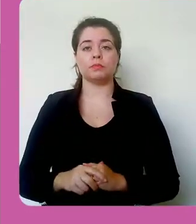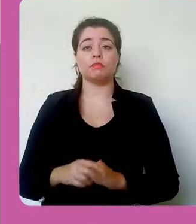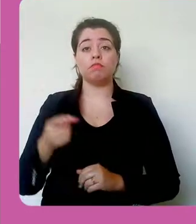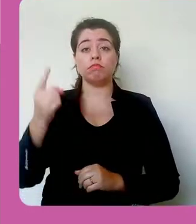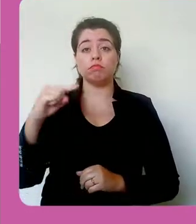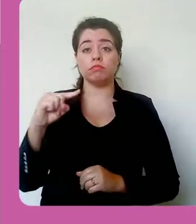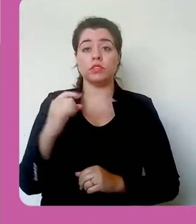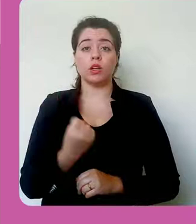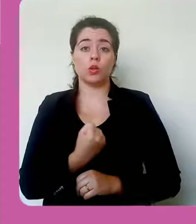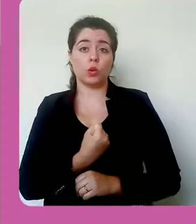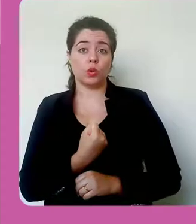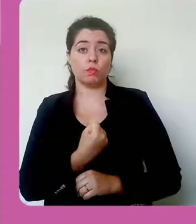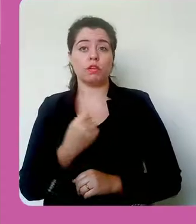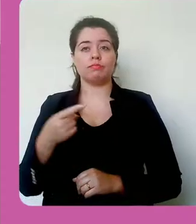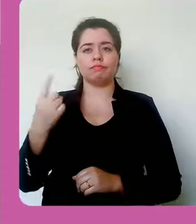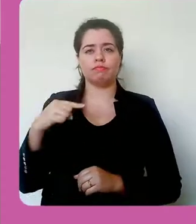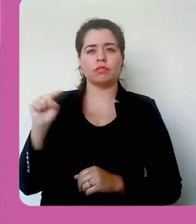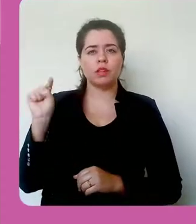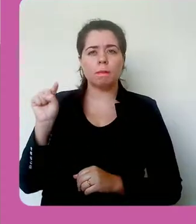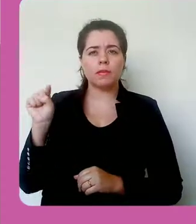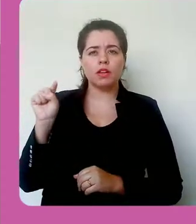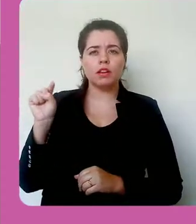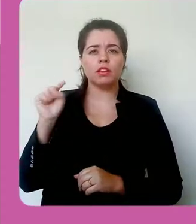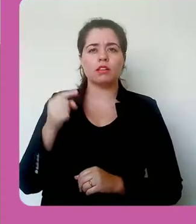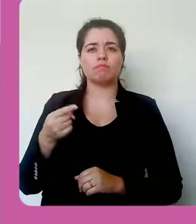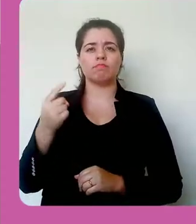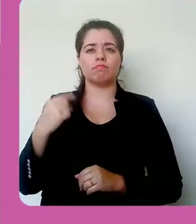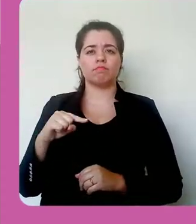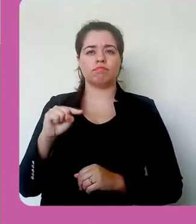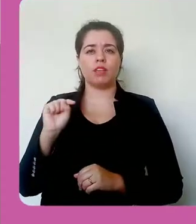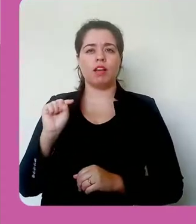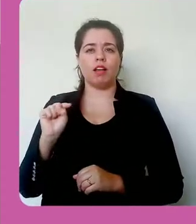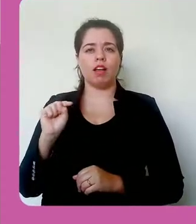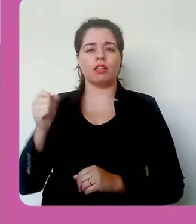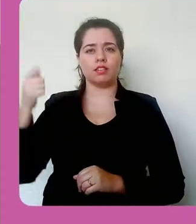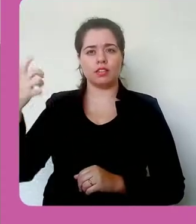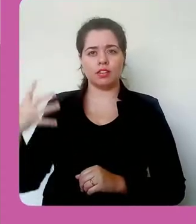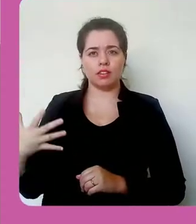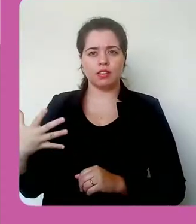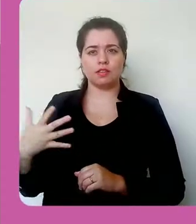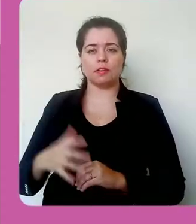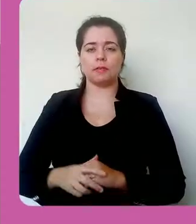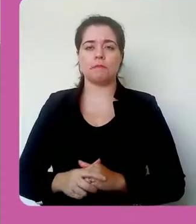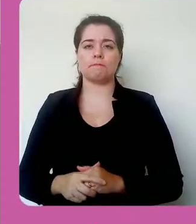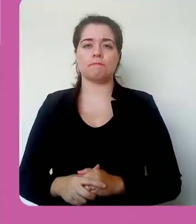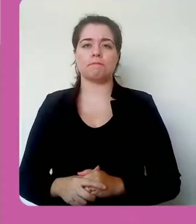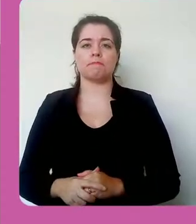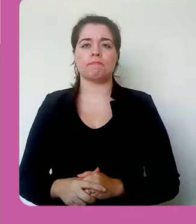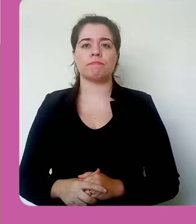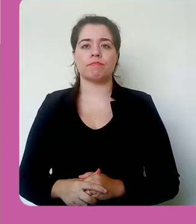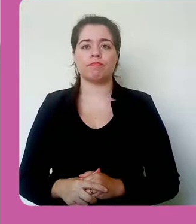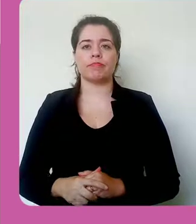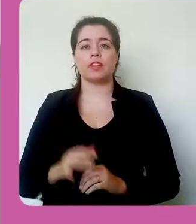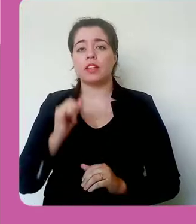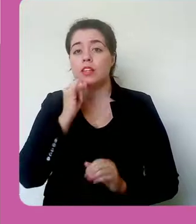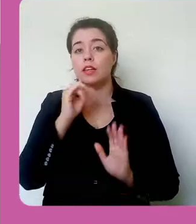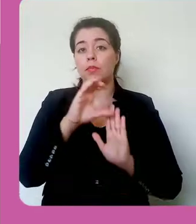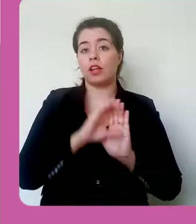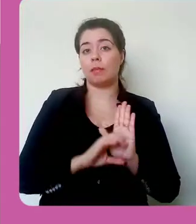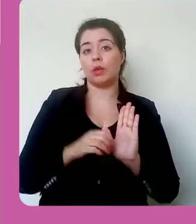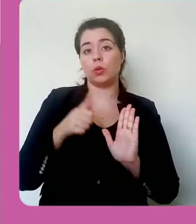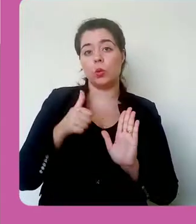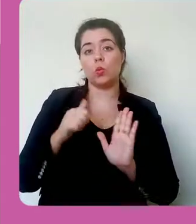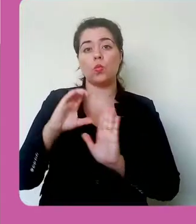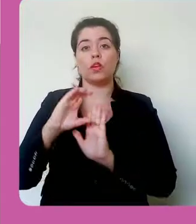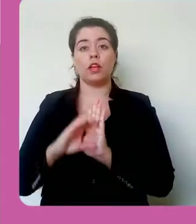É hierarquia mesmo, né? Capítulo 1, capítulo 2, capítulo 2.1 e hierarquicamente indentado.